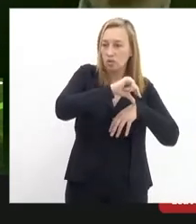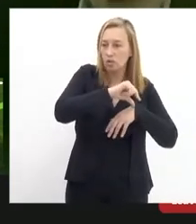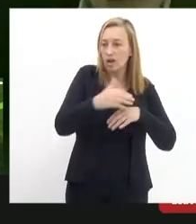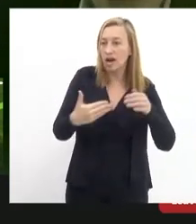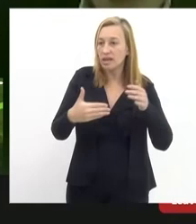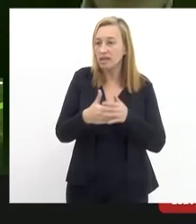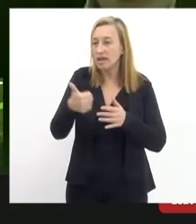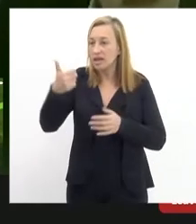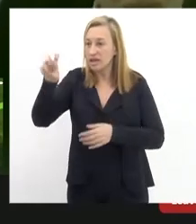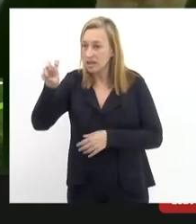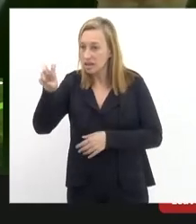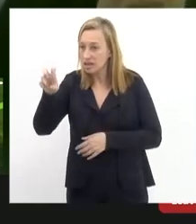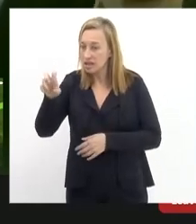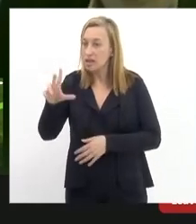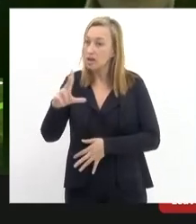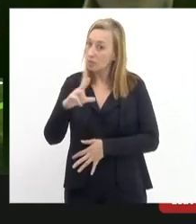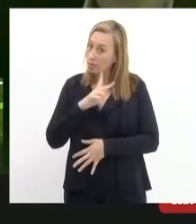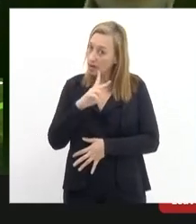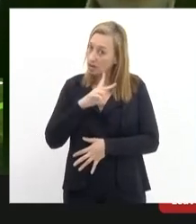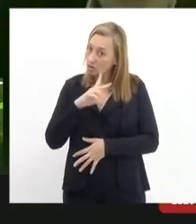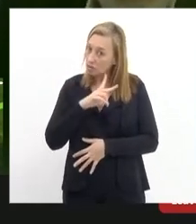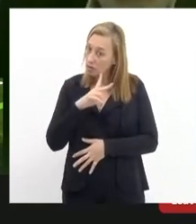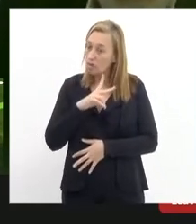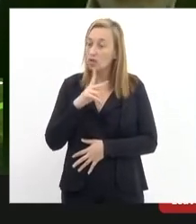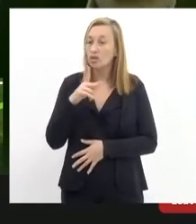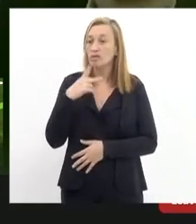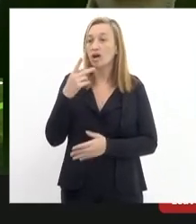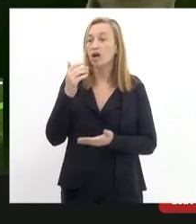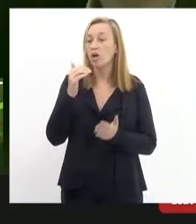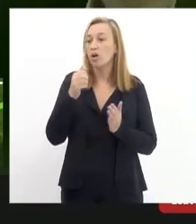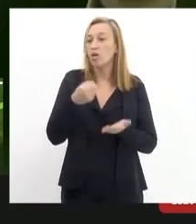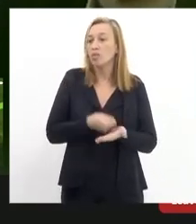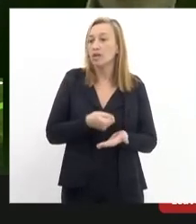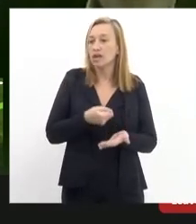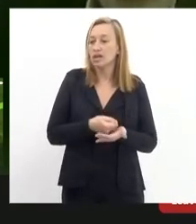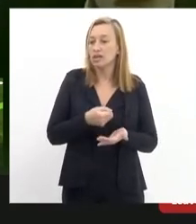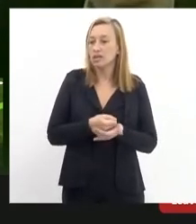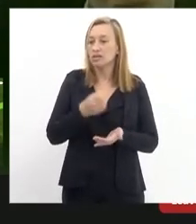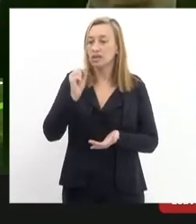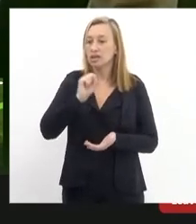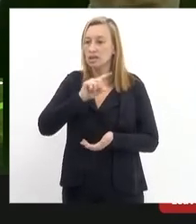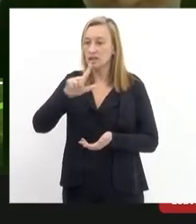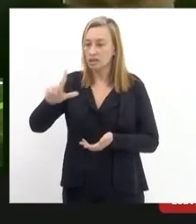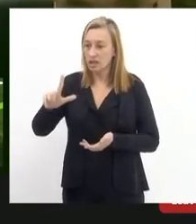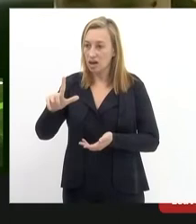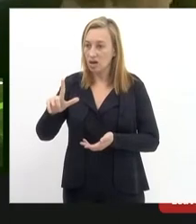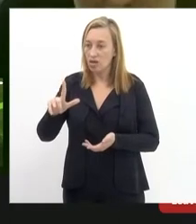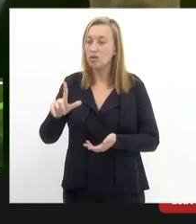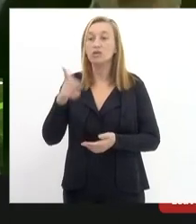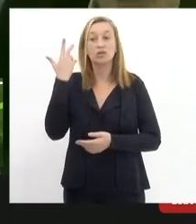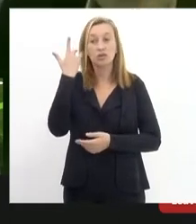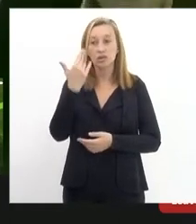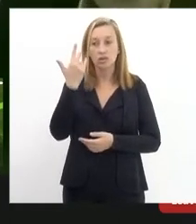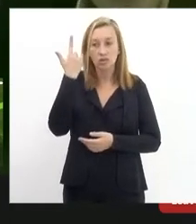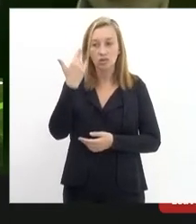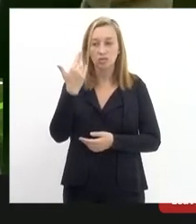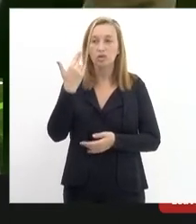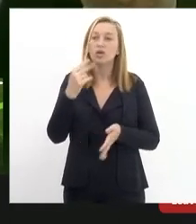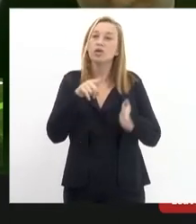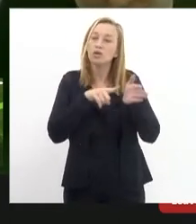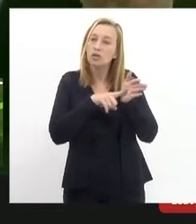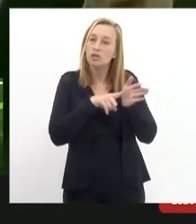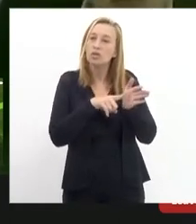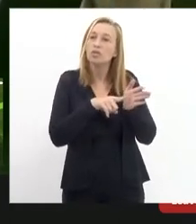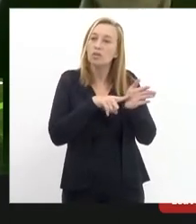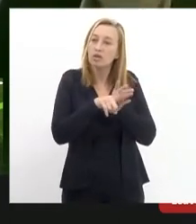particularmente no que diz respeito à obrigação da central nós estaremos naturalmente consultando os nossos